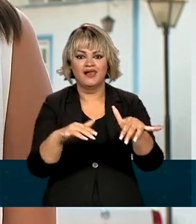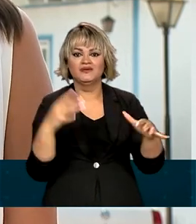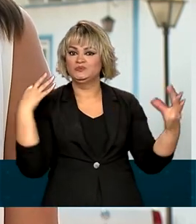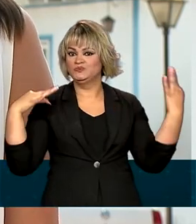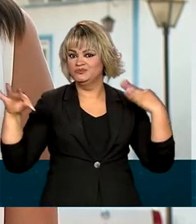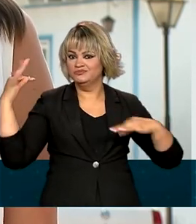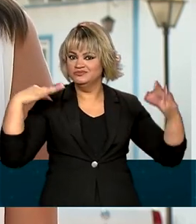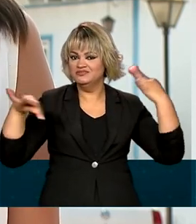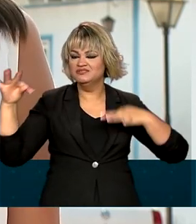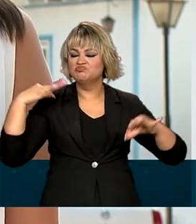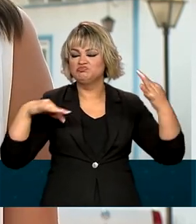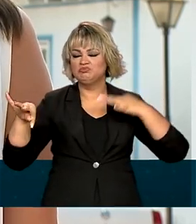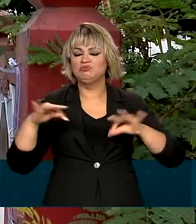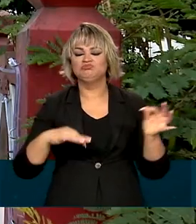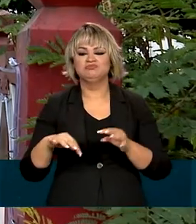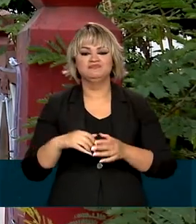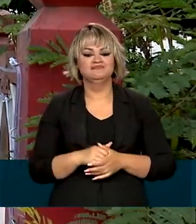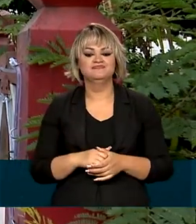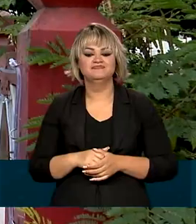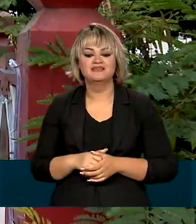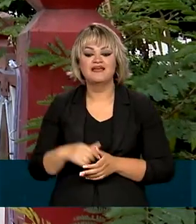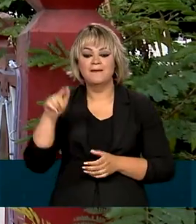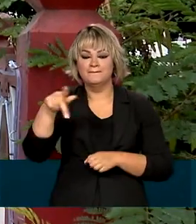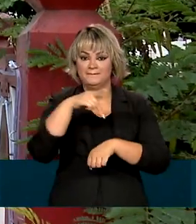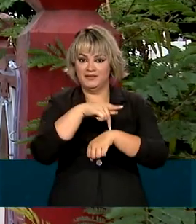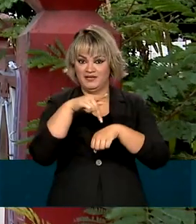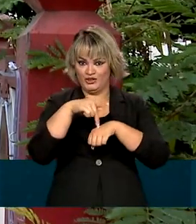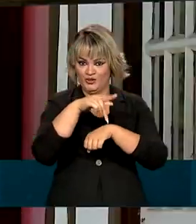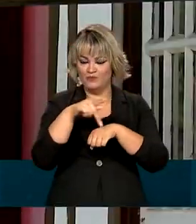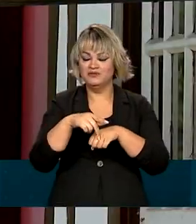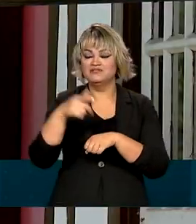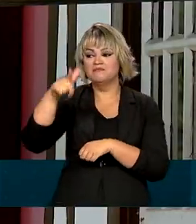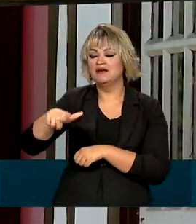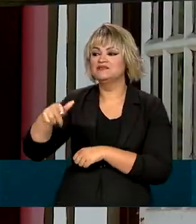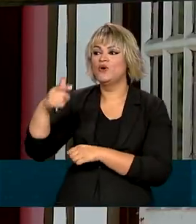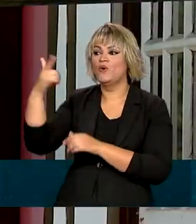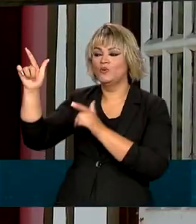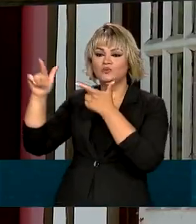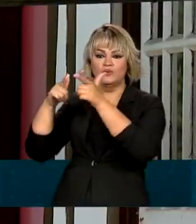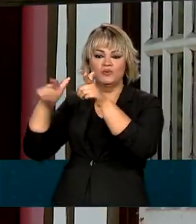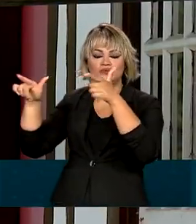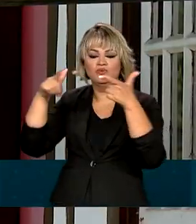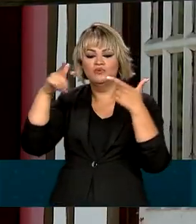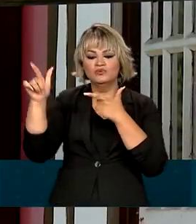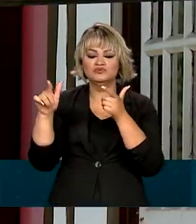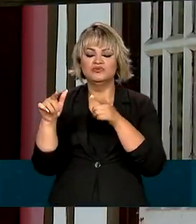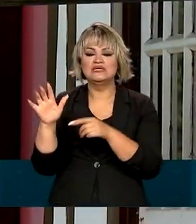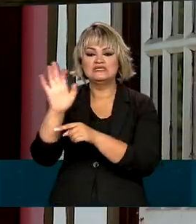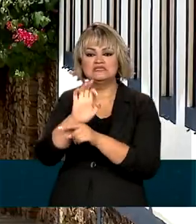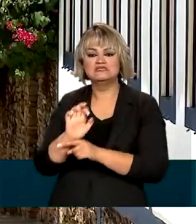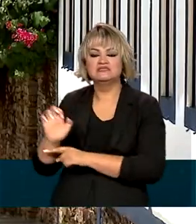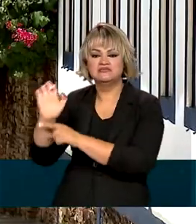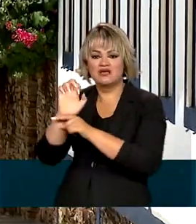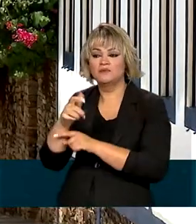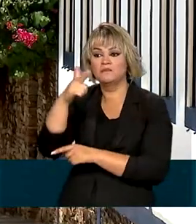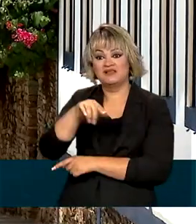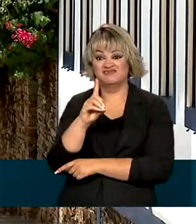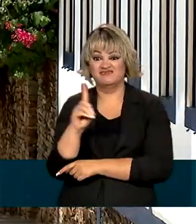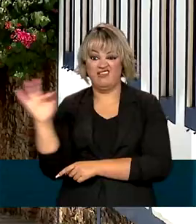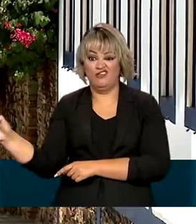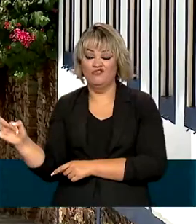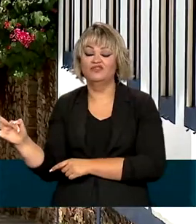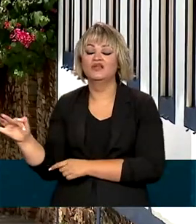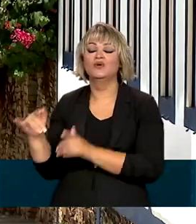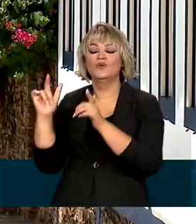turistas durante todo o ano. Além de Pirinópolis, 88 conjuntos urbanos em 22 estados e no Distrito Federal